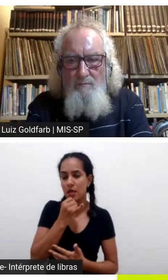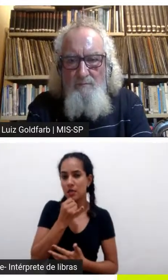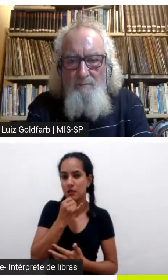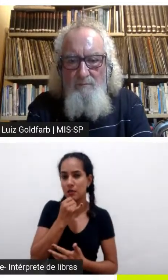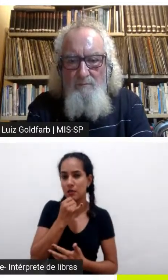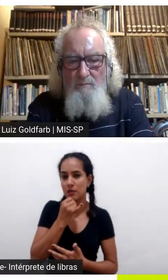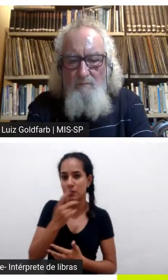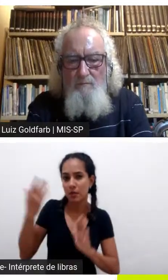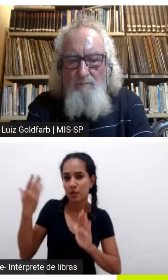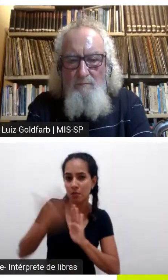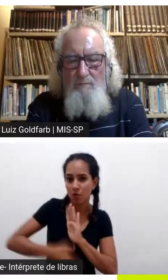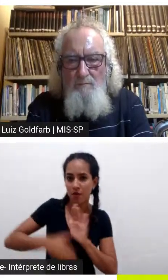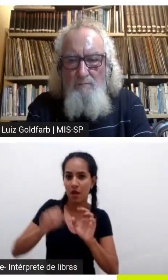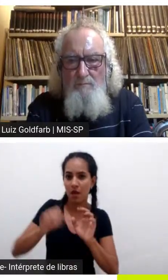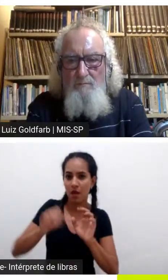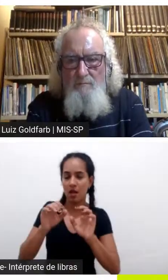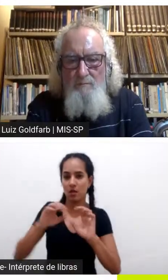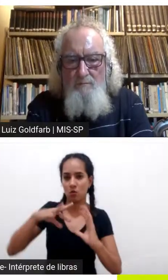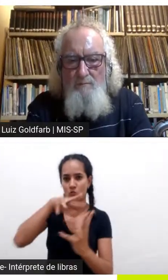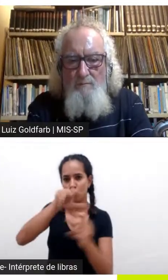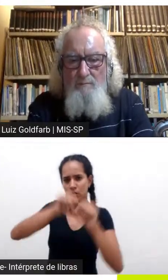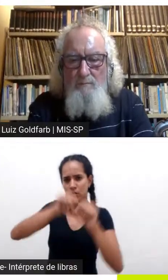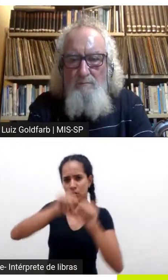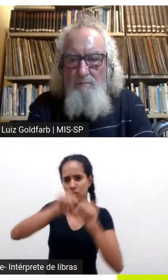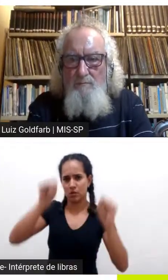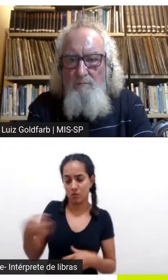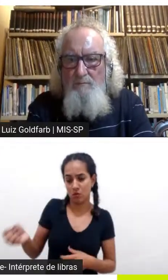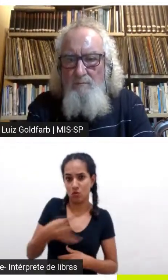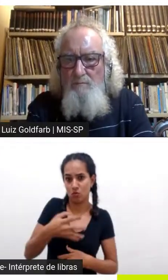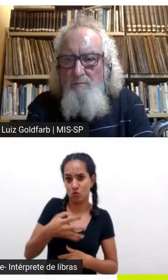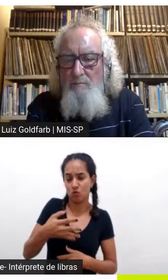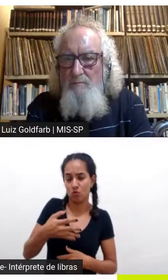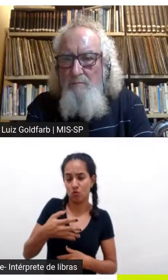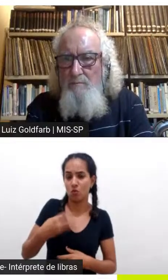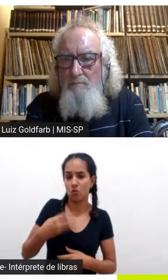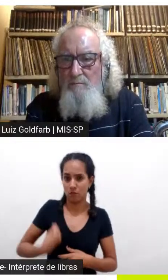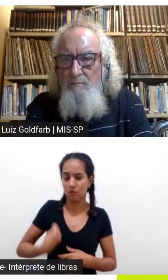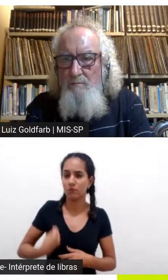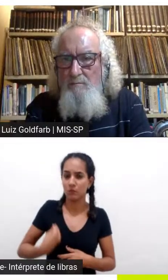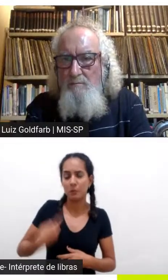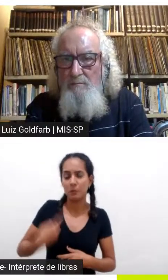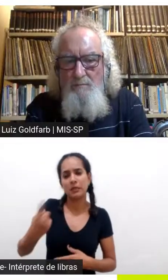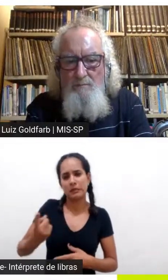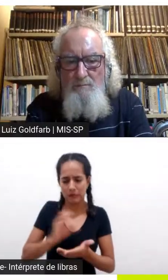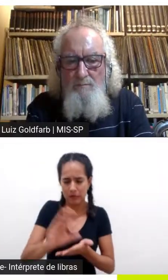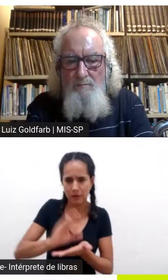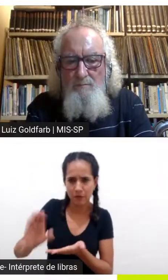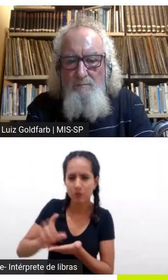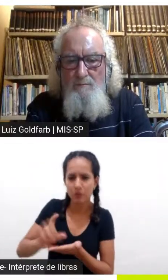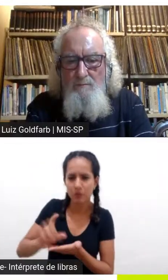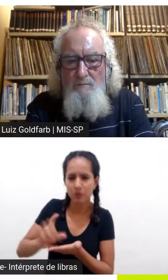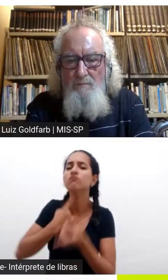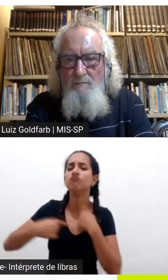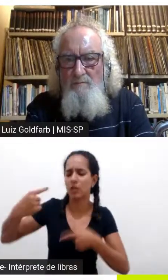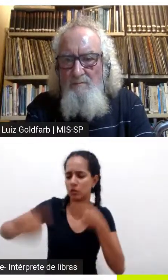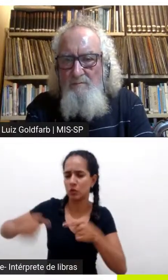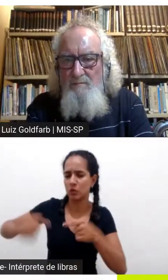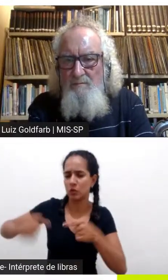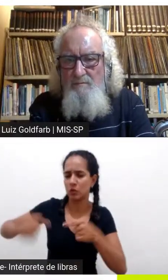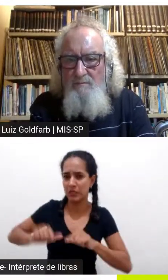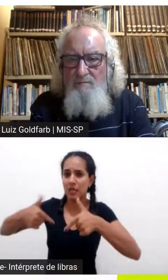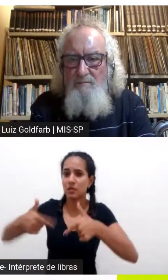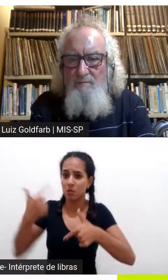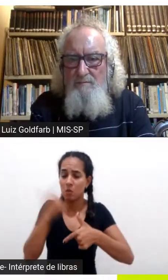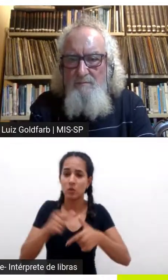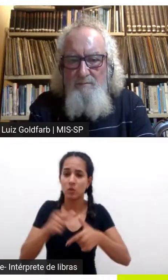funciona e para isso você precisa da escalabilidade você precisa de investimento você precisa de vontade política para que isso aconteça como tudo eu